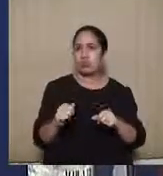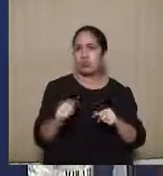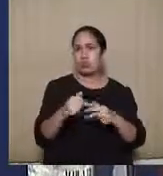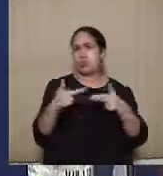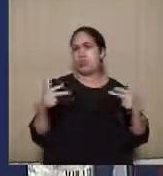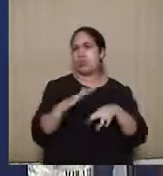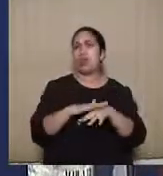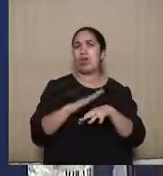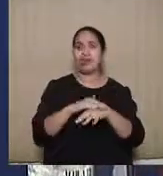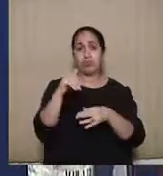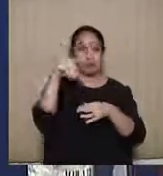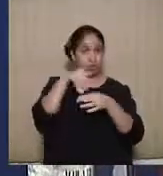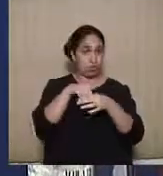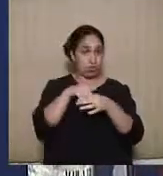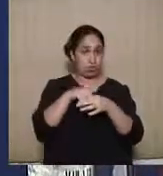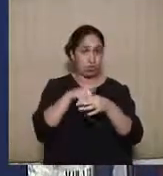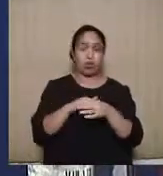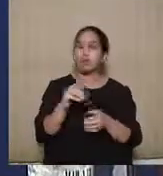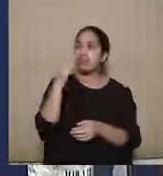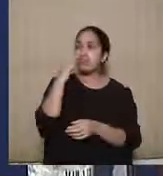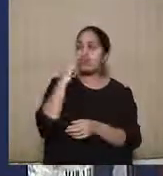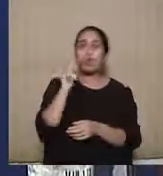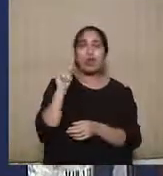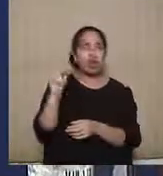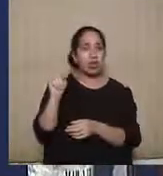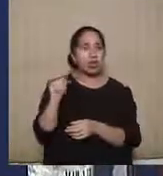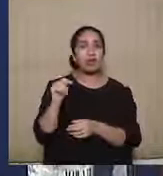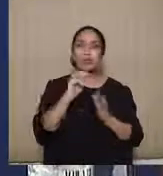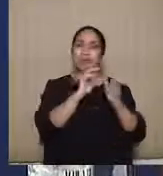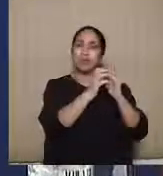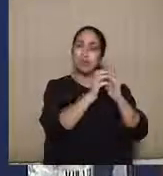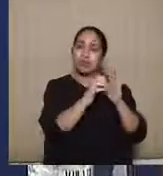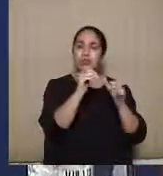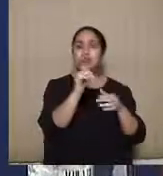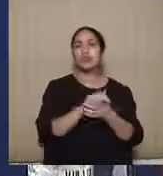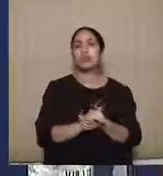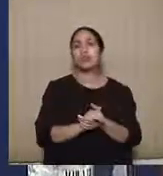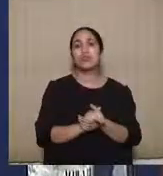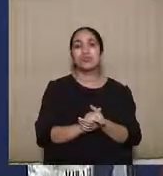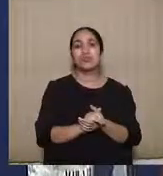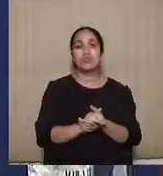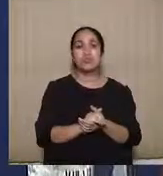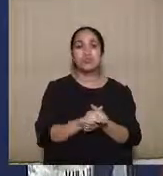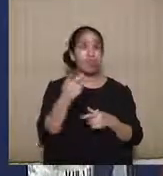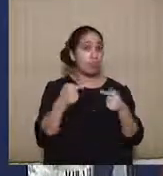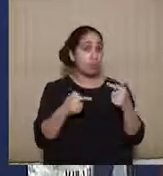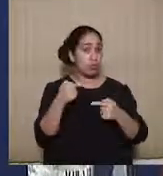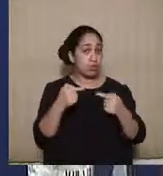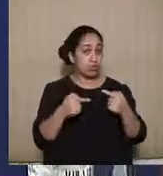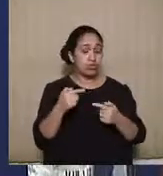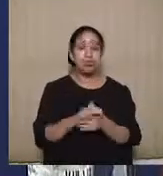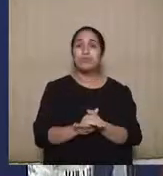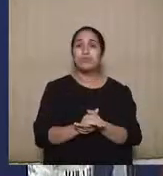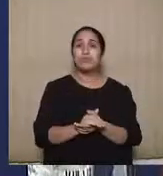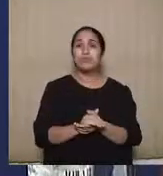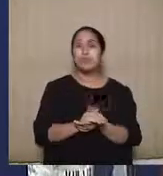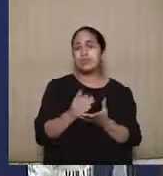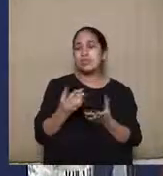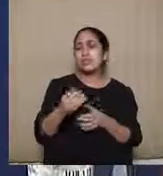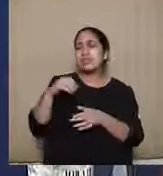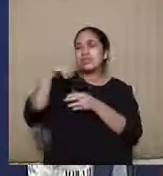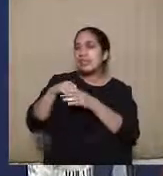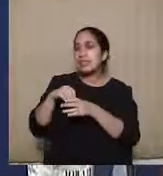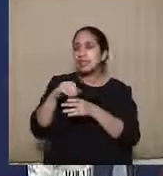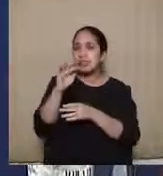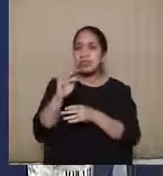Então, vamos ver aqui que os legitimados, partidos políticos, que, se estiverem em federação,